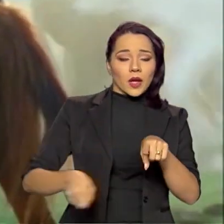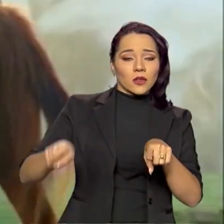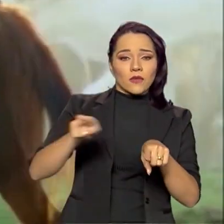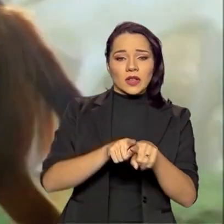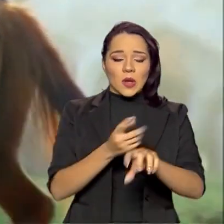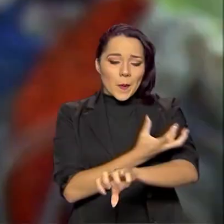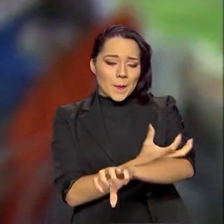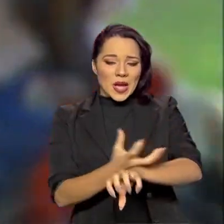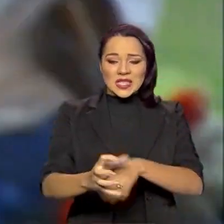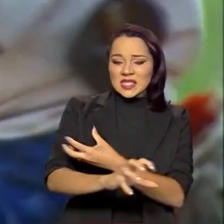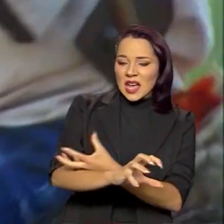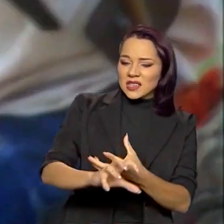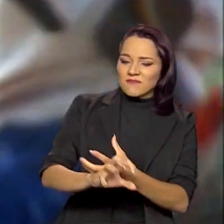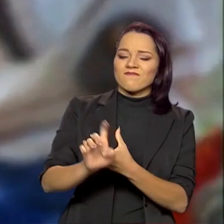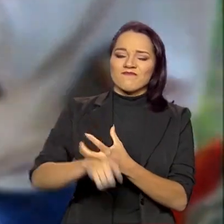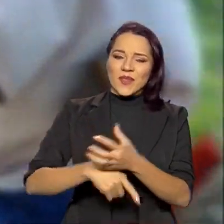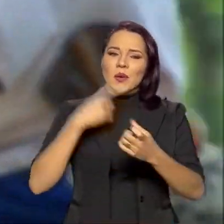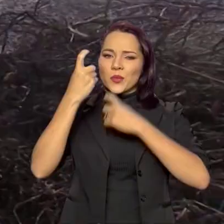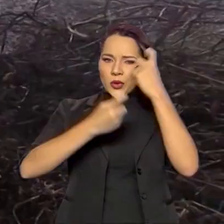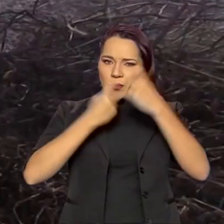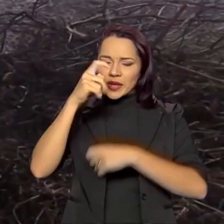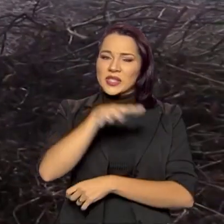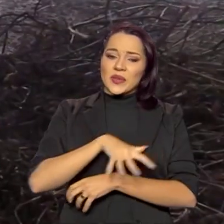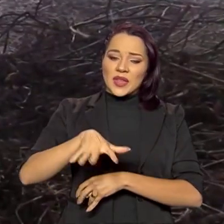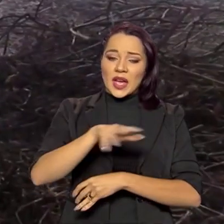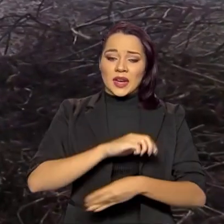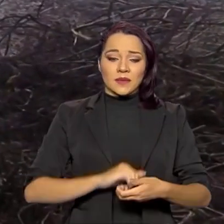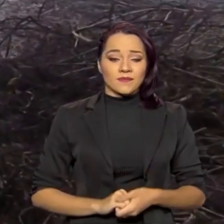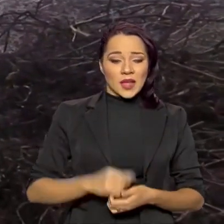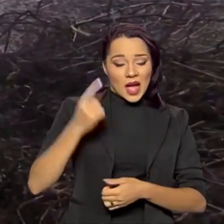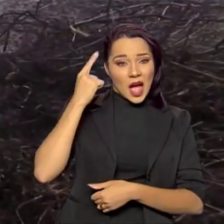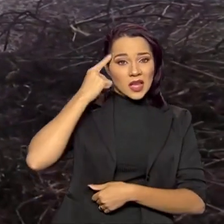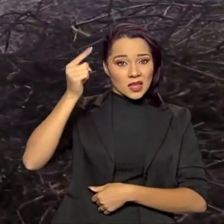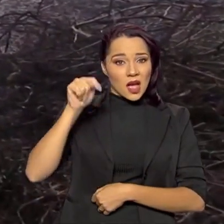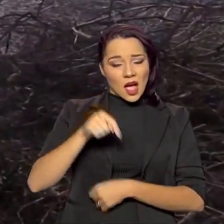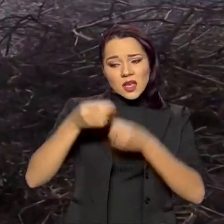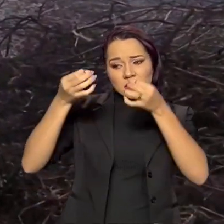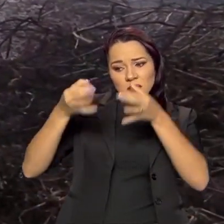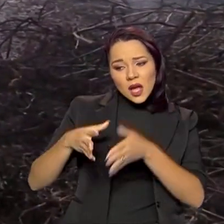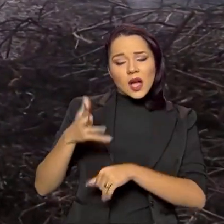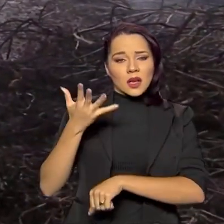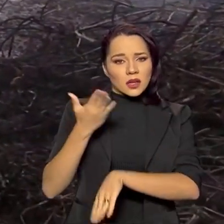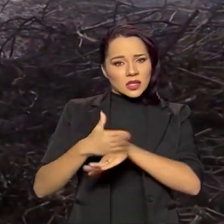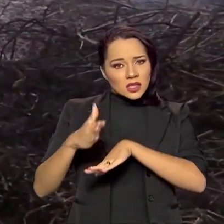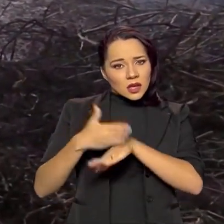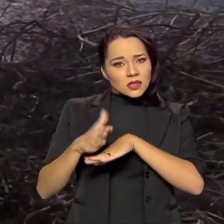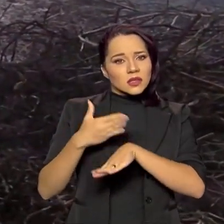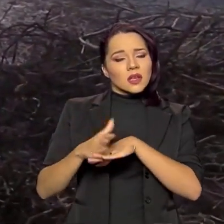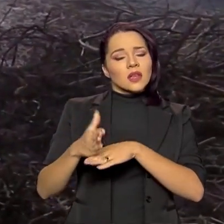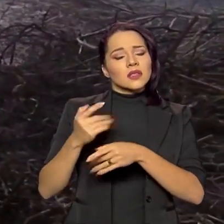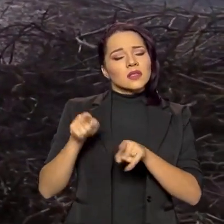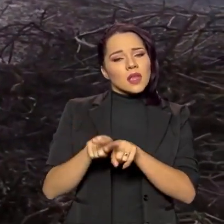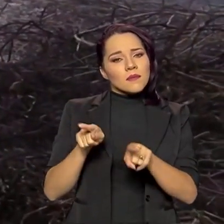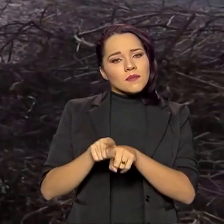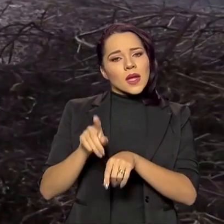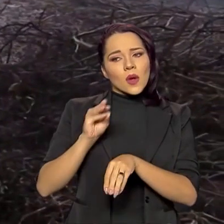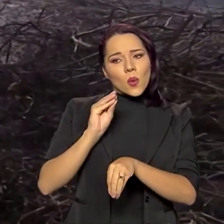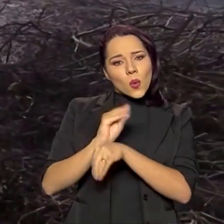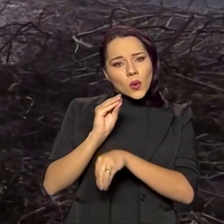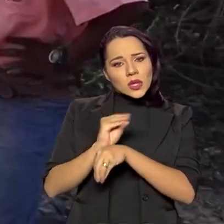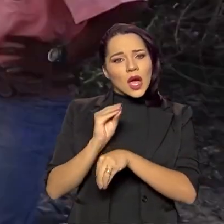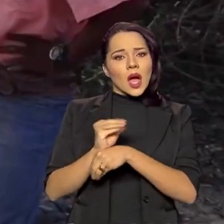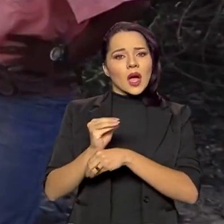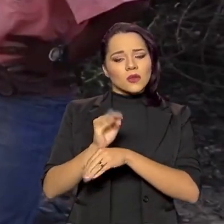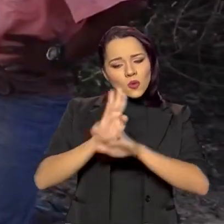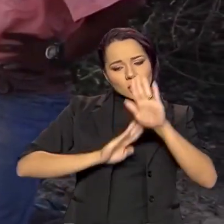pastagens é uma preocupação da rede. A ideia é definir práticas e cuidados adequados do uso